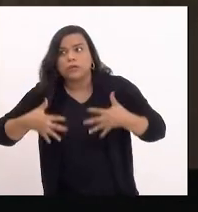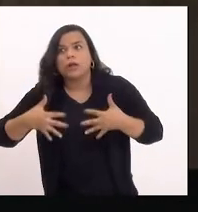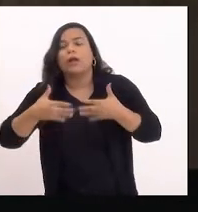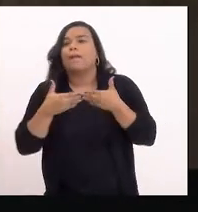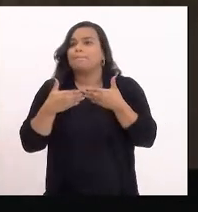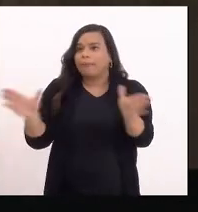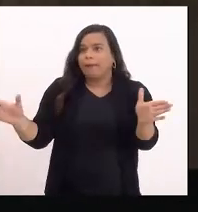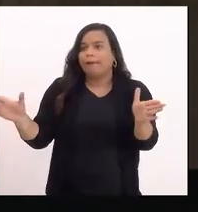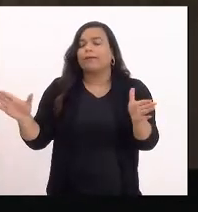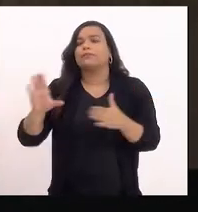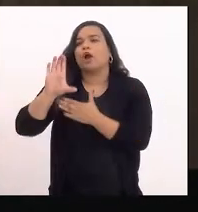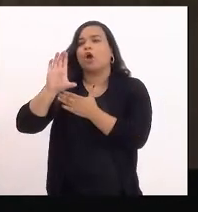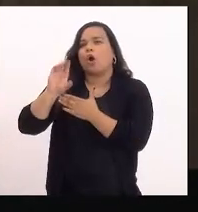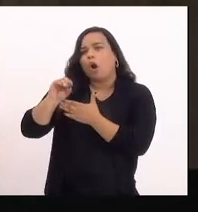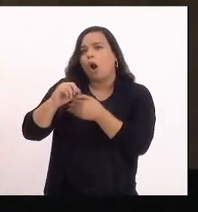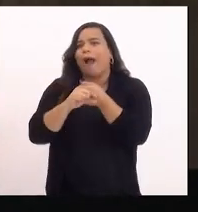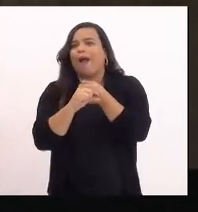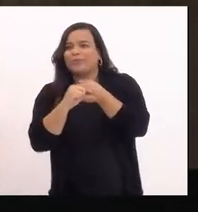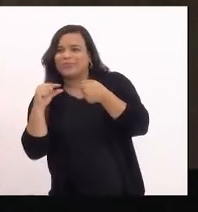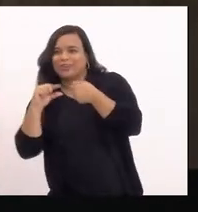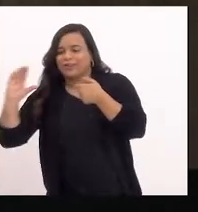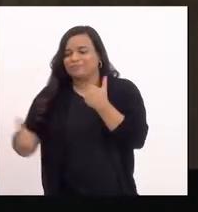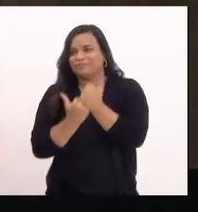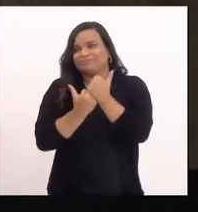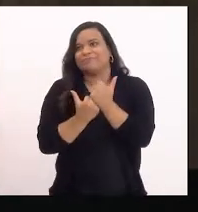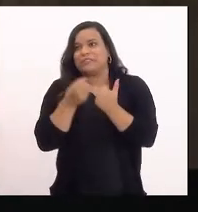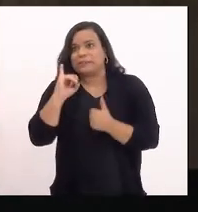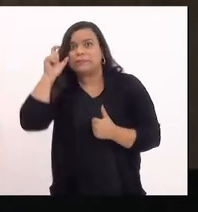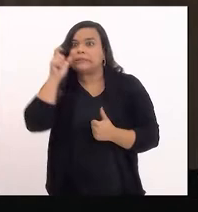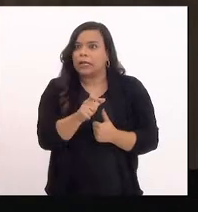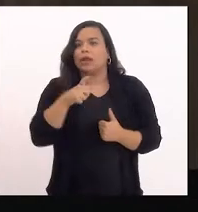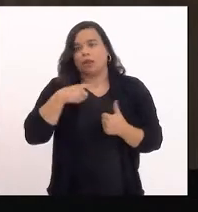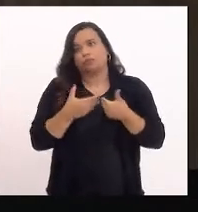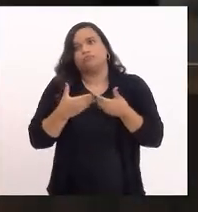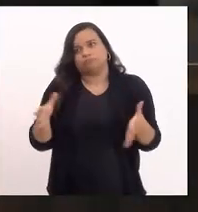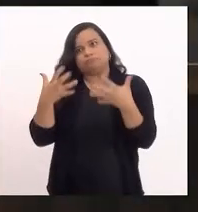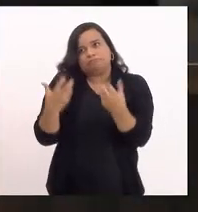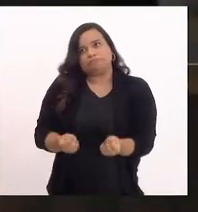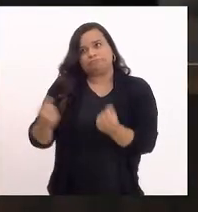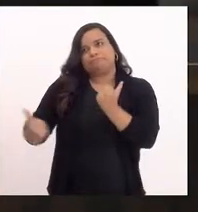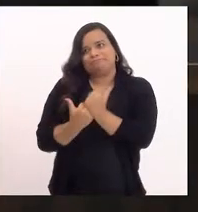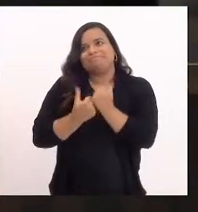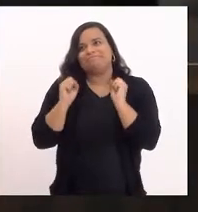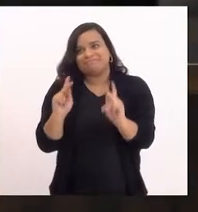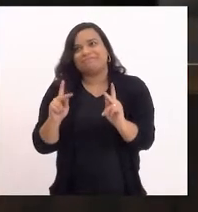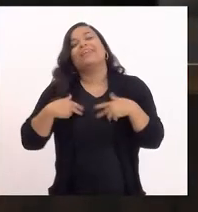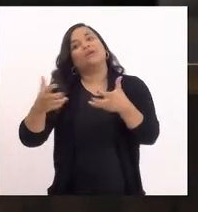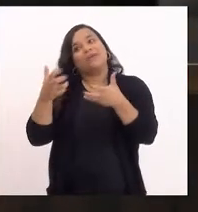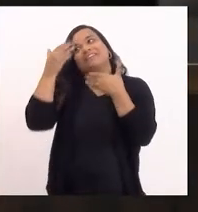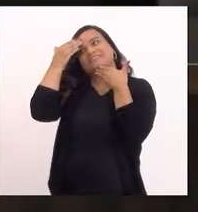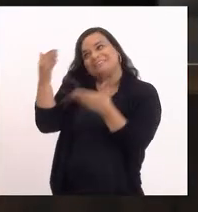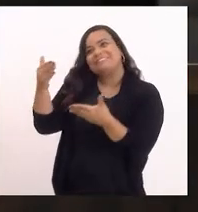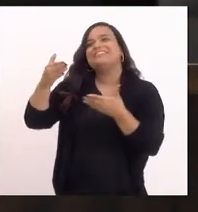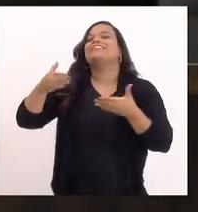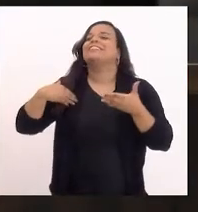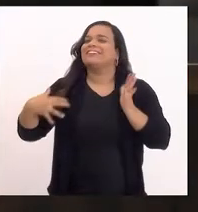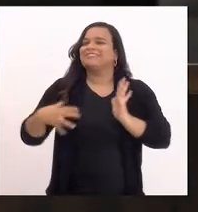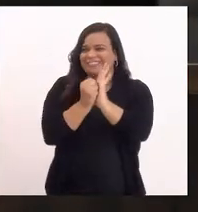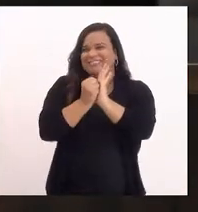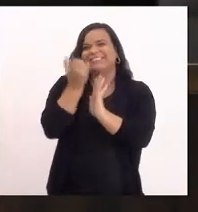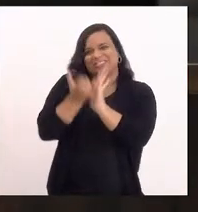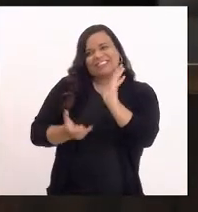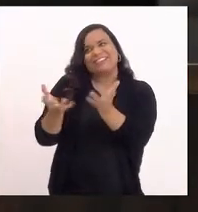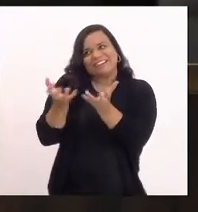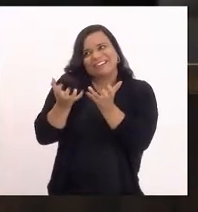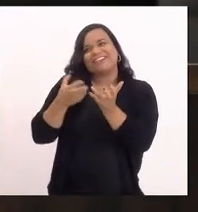deputadas que tiverem interesse, eu só abrindo a coautoria também desse projeto. Quero agradecer e me inscrever pela coautoria. Muito obrigada,